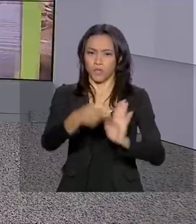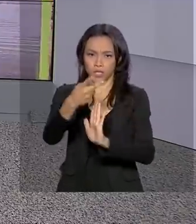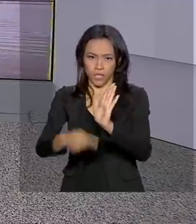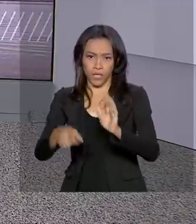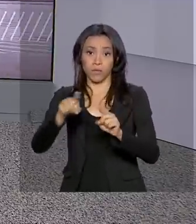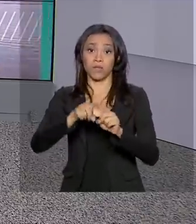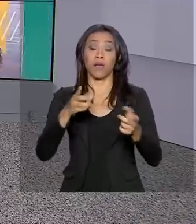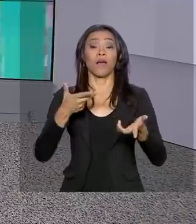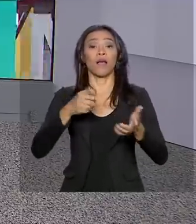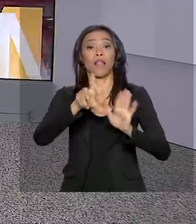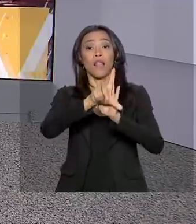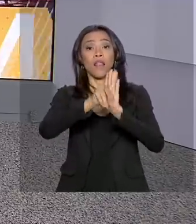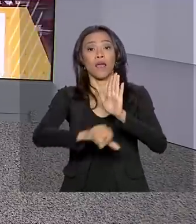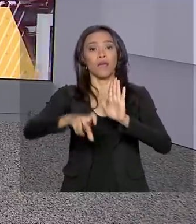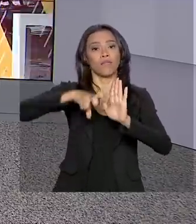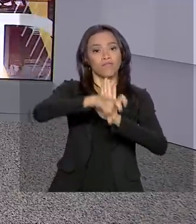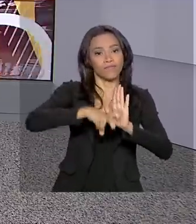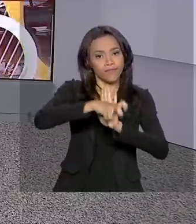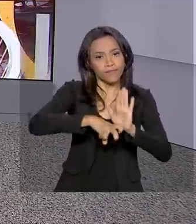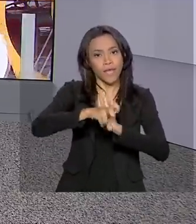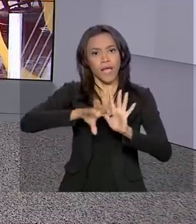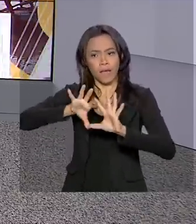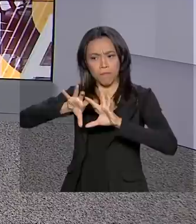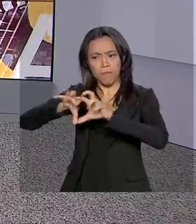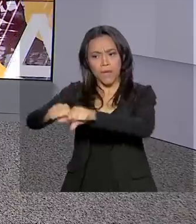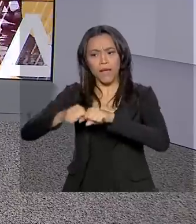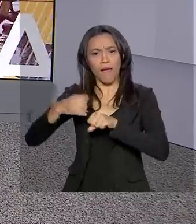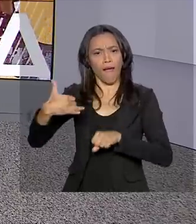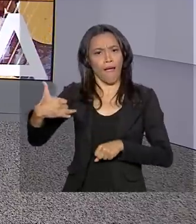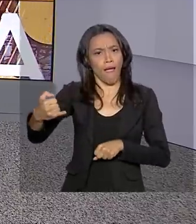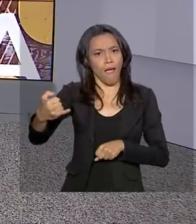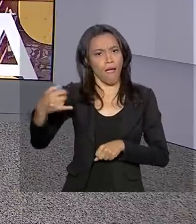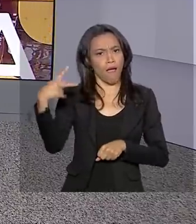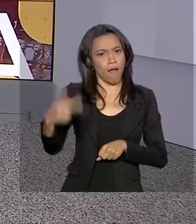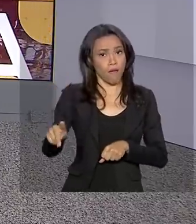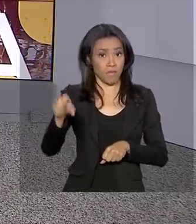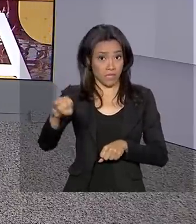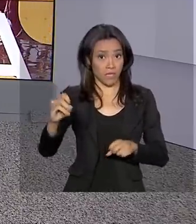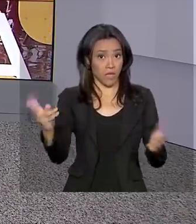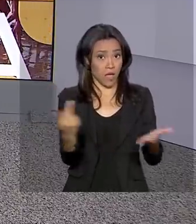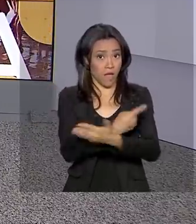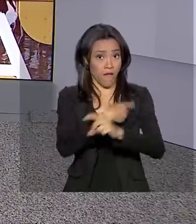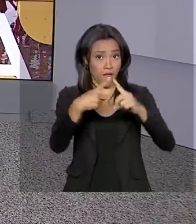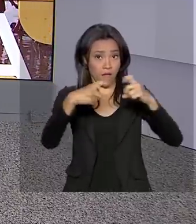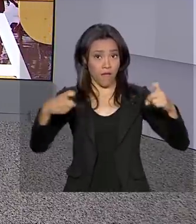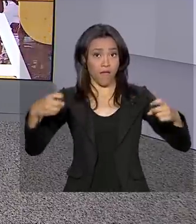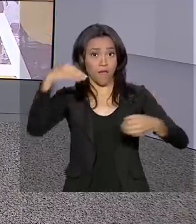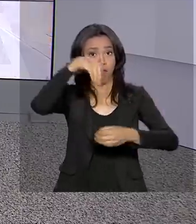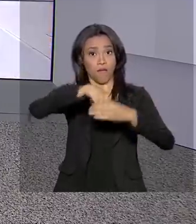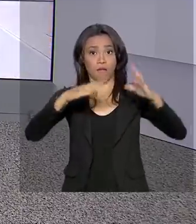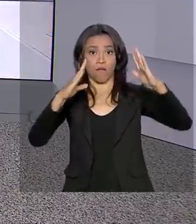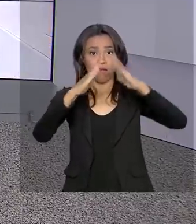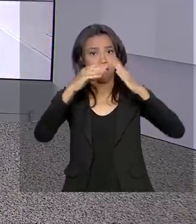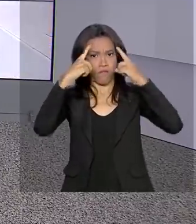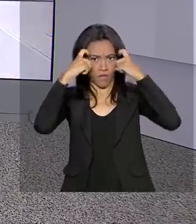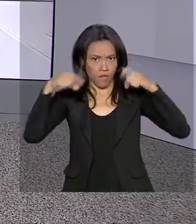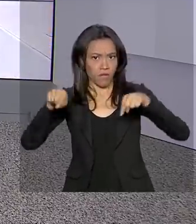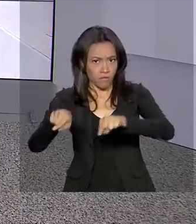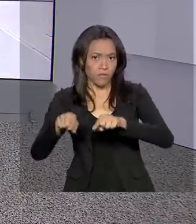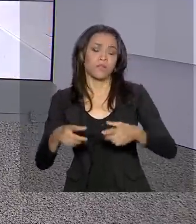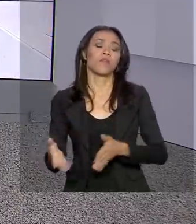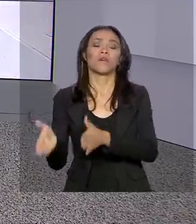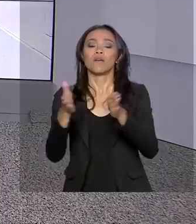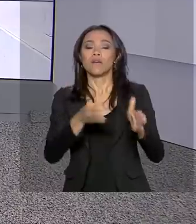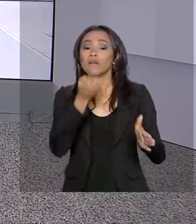prevê a apreensão da arma de fogo do agressor em casos de violência doméstica. Vamos, então, conversar com a repórter Luciana Collares de Holando. Olá,